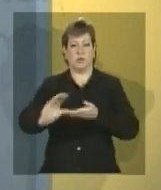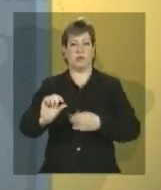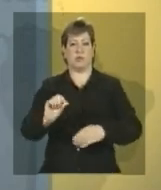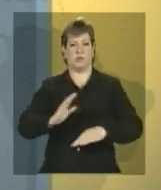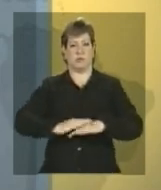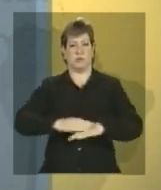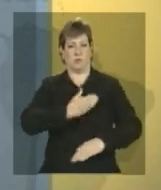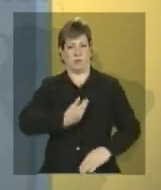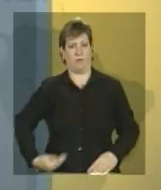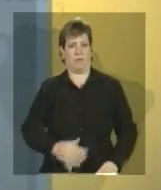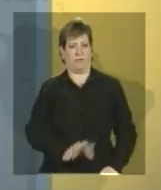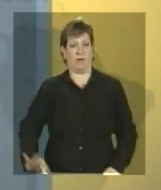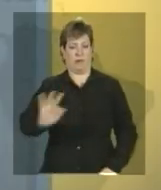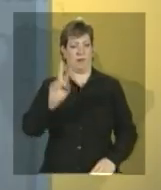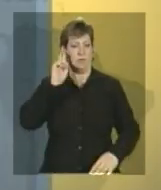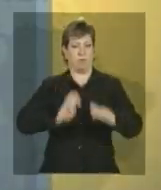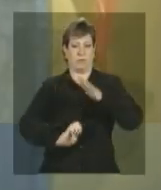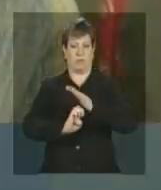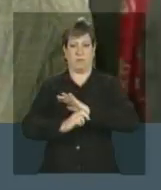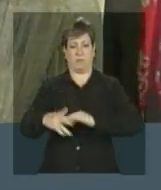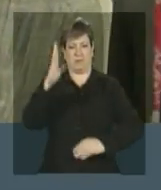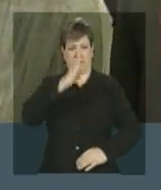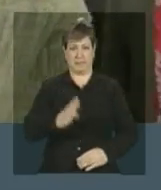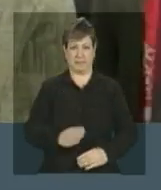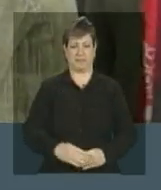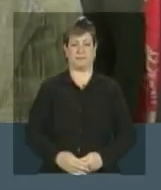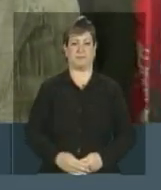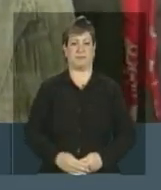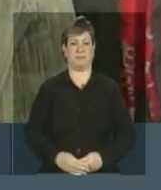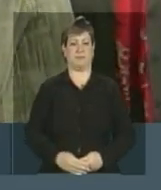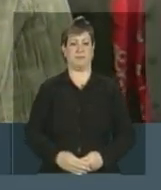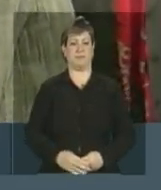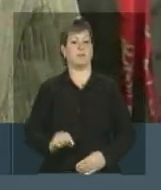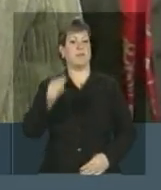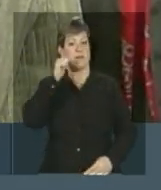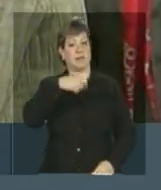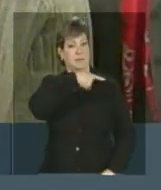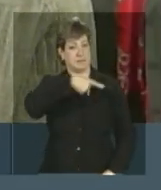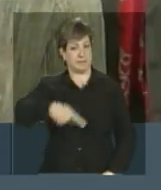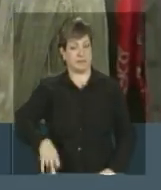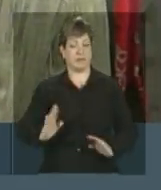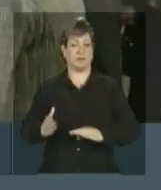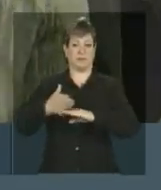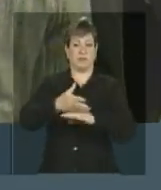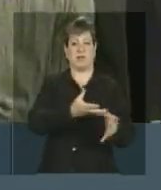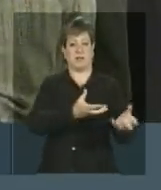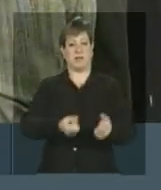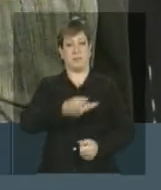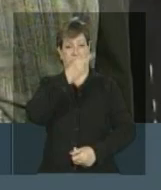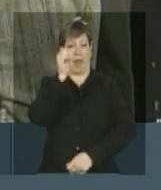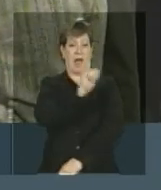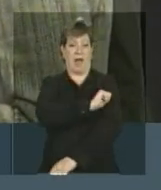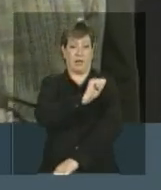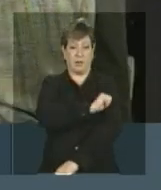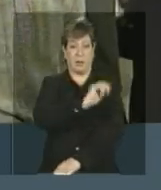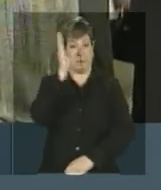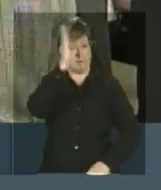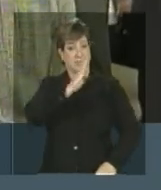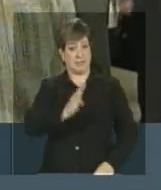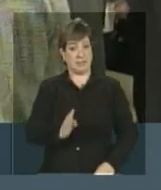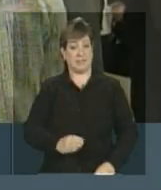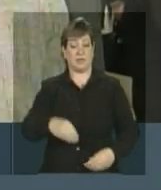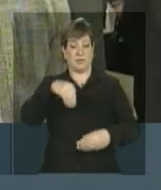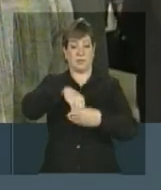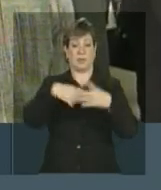federal e empresários brasileiros. A presidenta foi recebida por alunos brasileiros no Instituto de